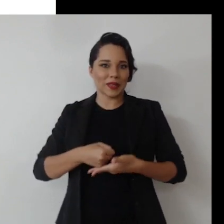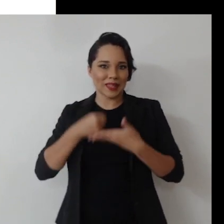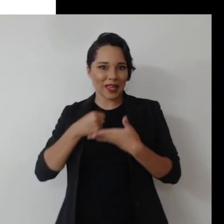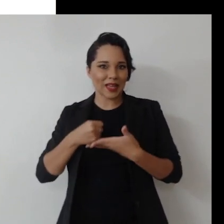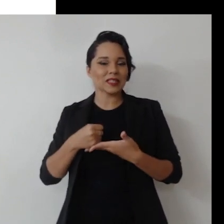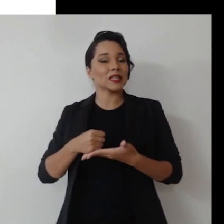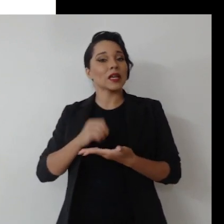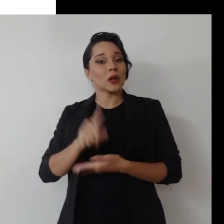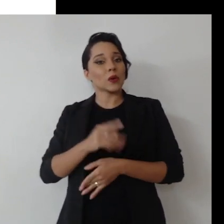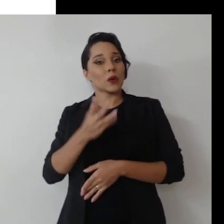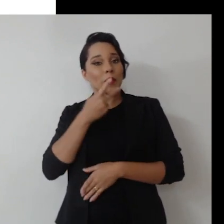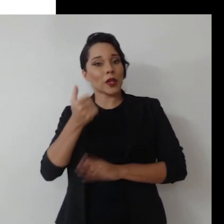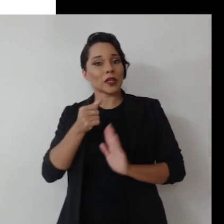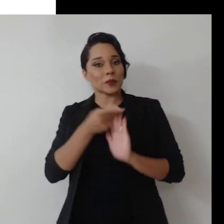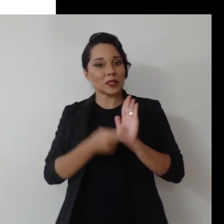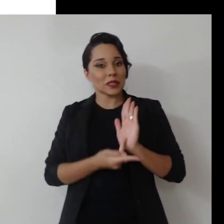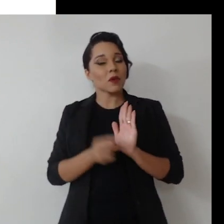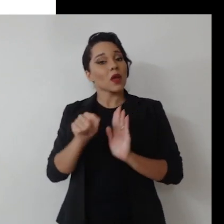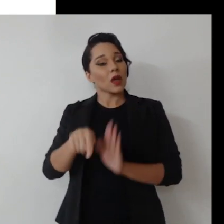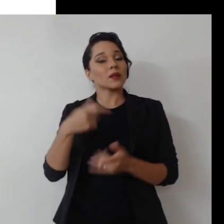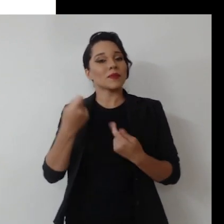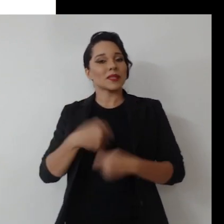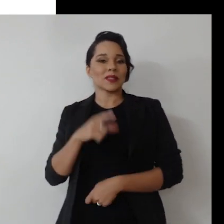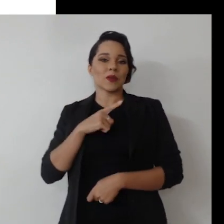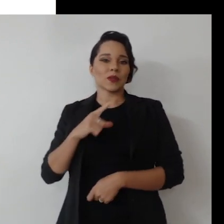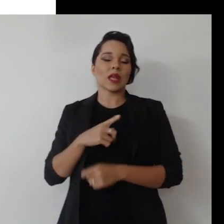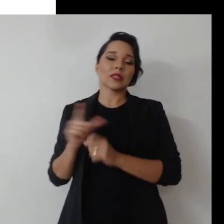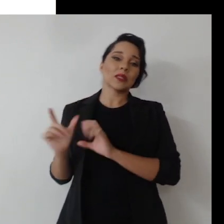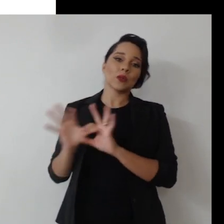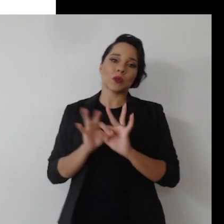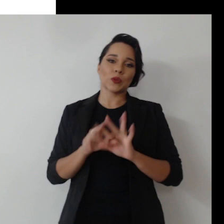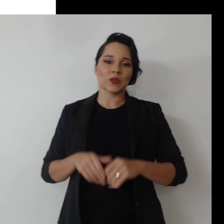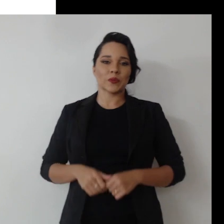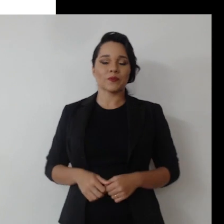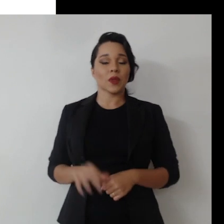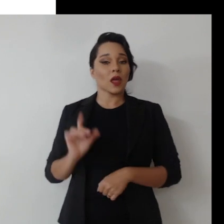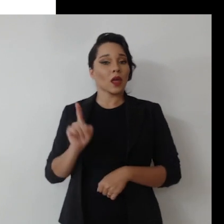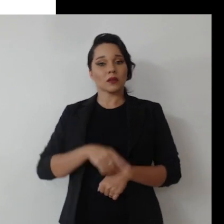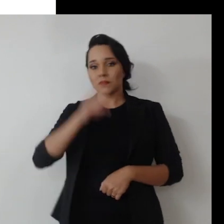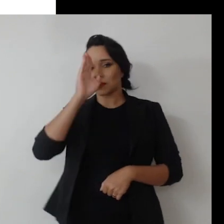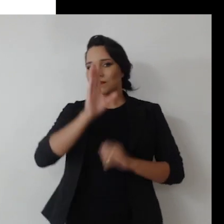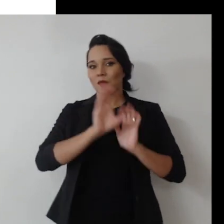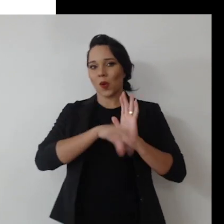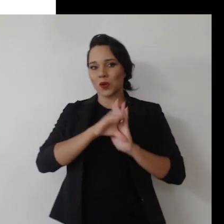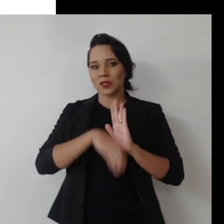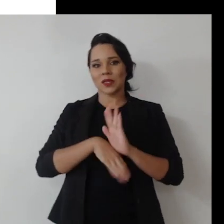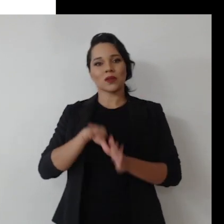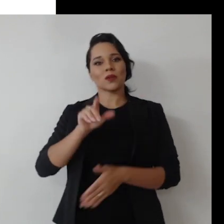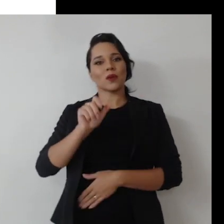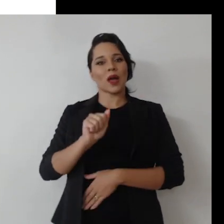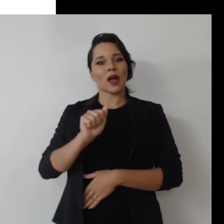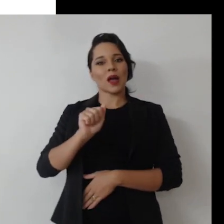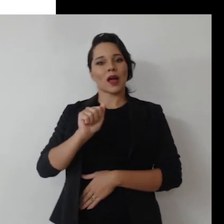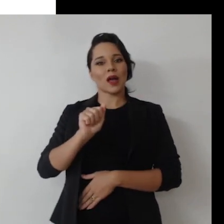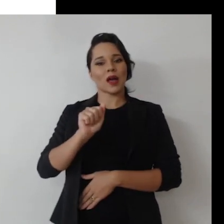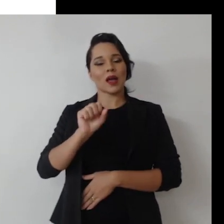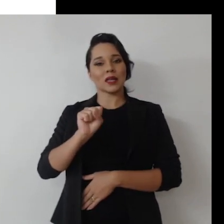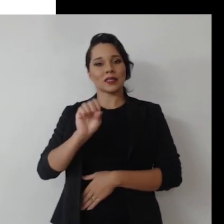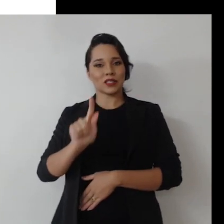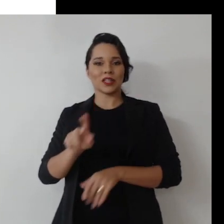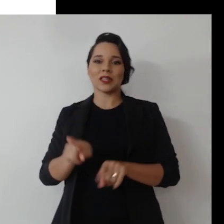sustentabilidade, ou melhor, esses princípios, eles estejam conjugados. Esse é o cerne do conceito do ESG também.